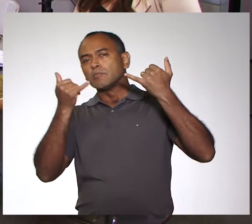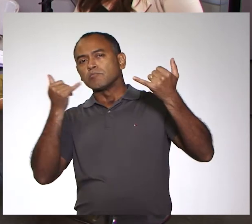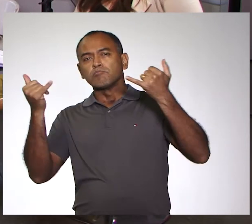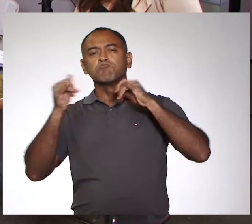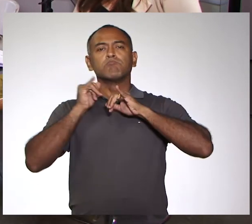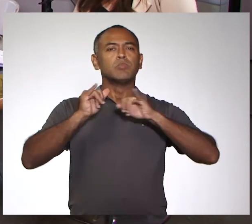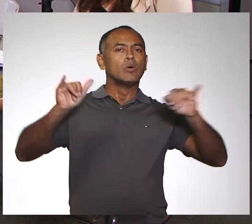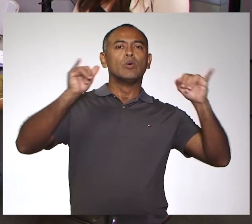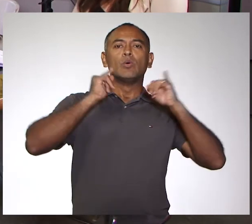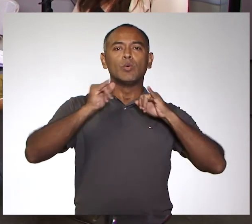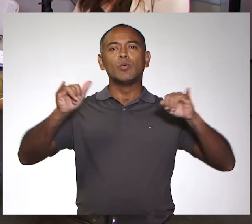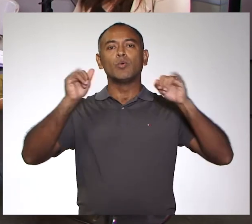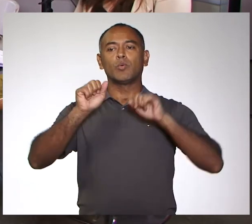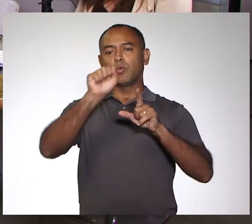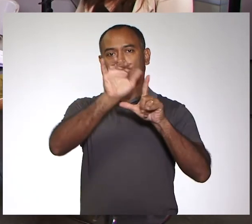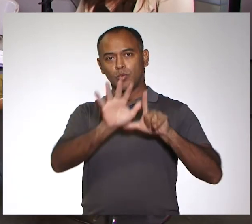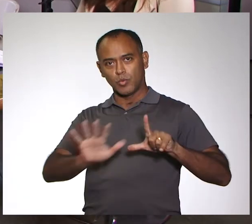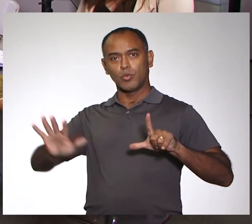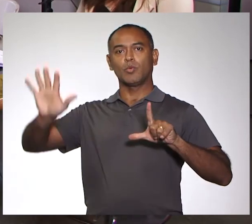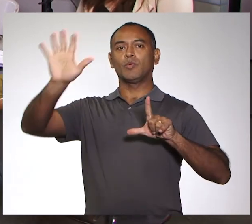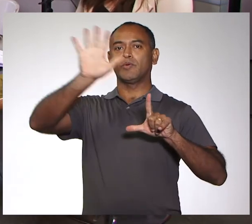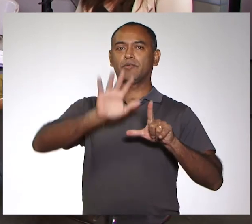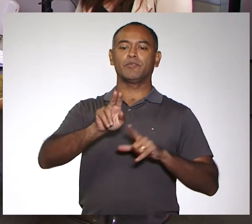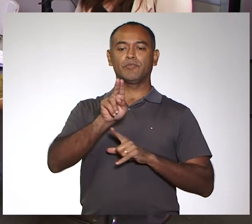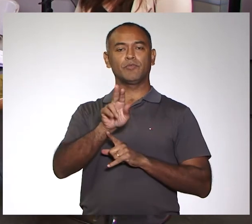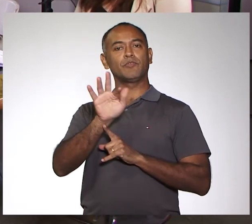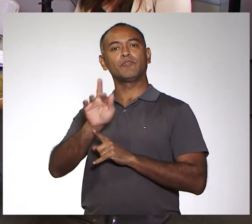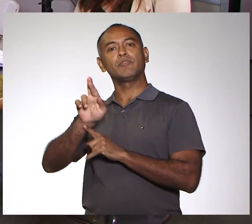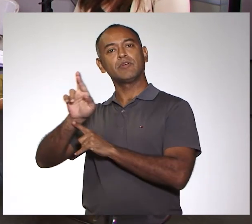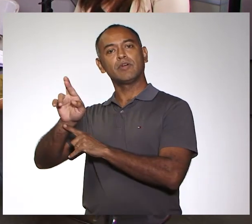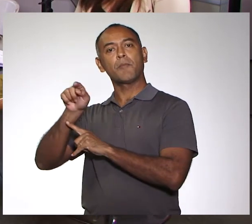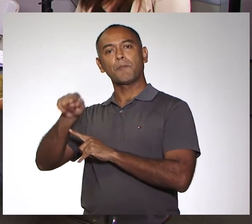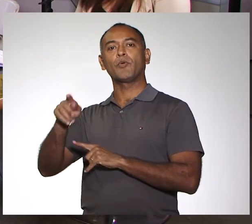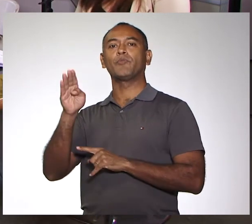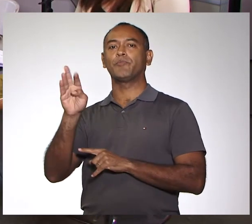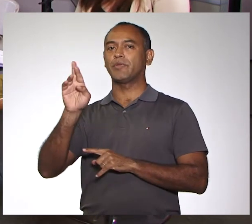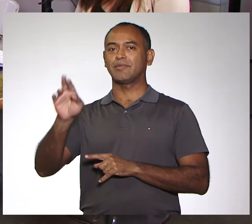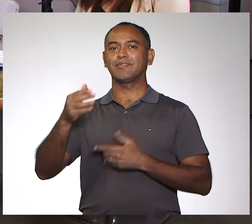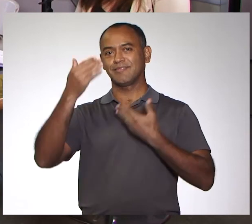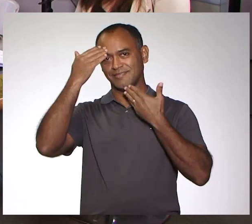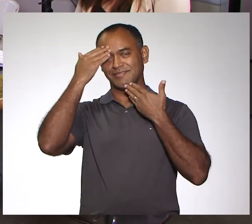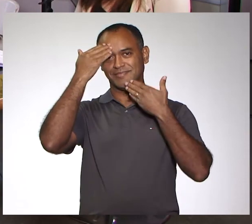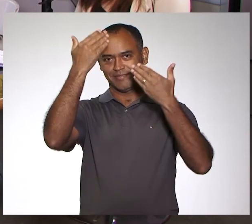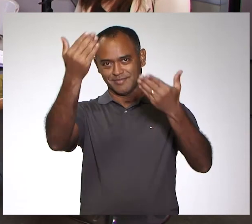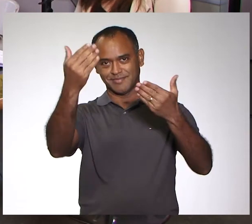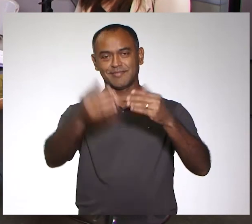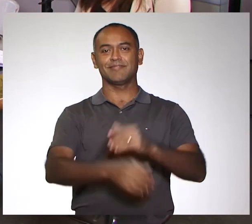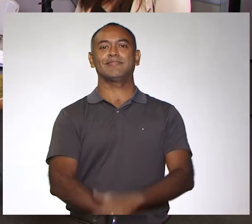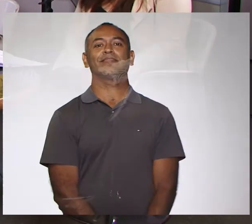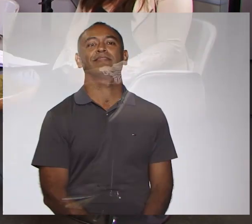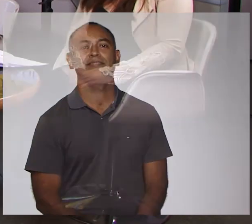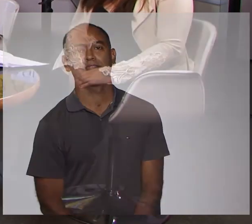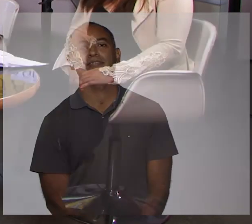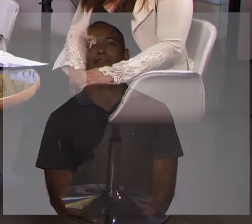sobre todas as notícias da UFRR em nosso portal UFRR.br. Até a próxima edição. Tchau!